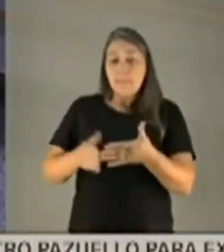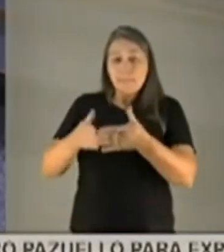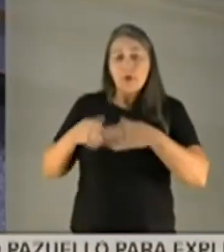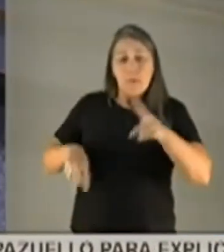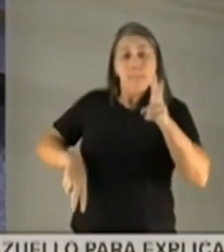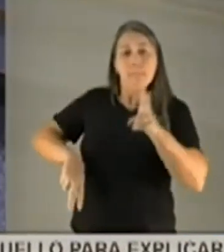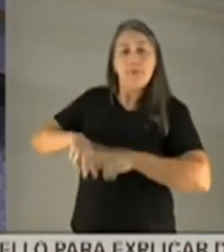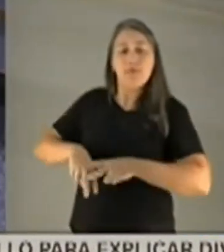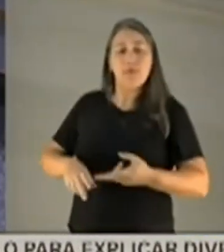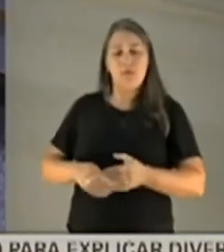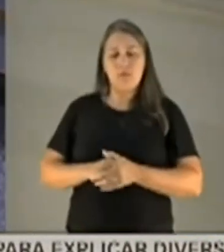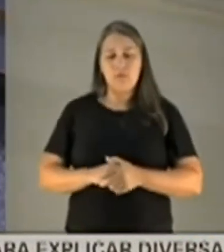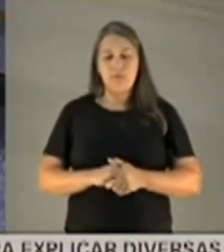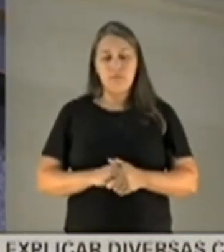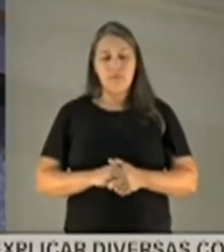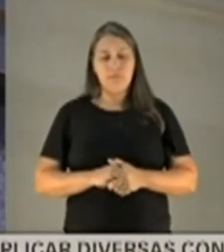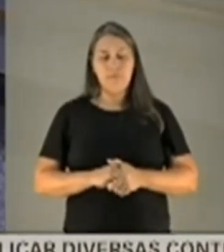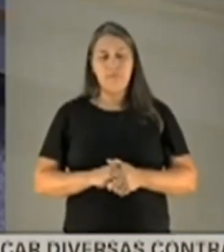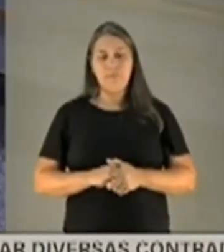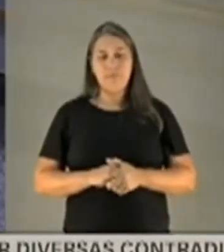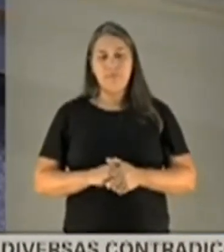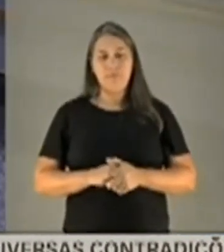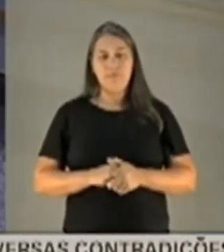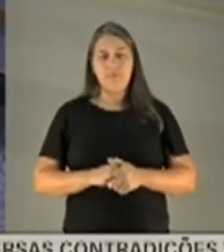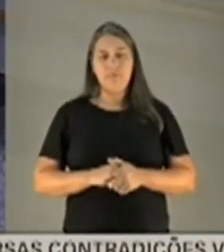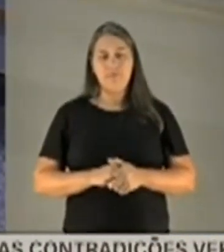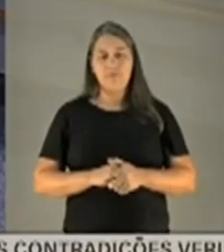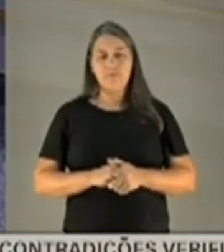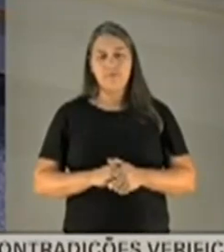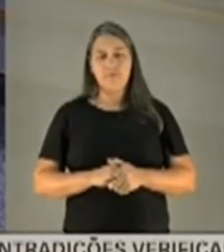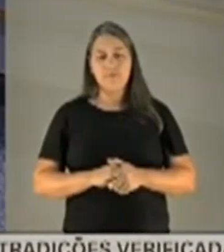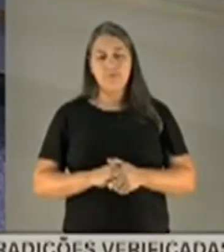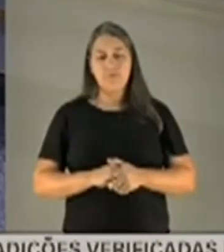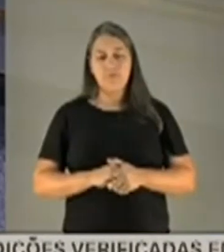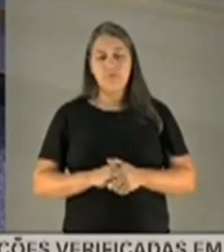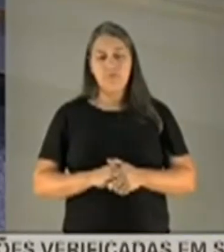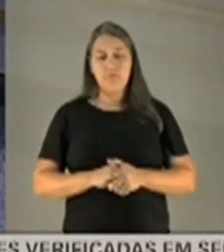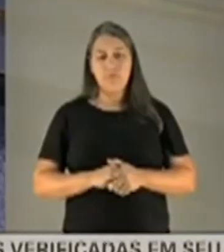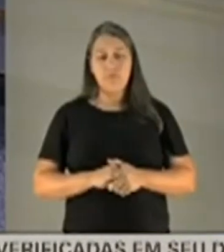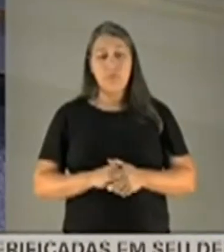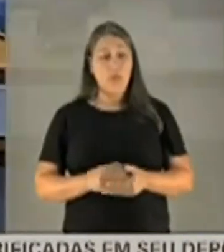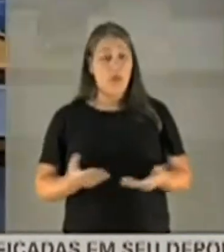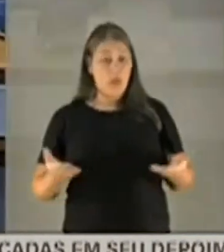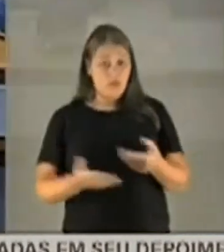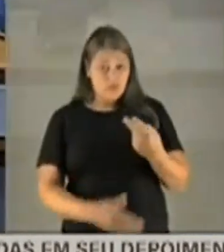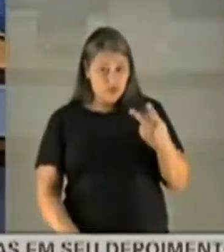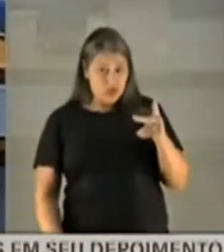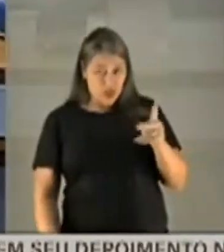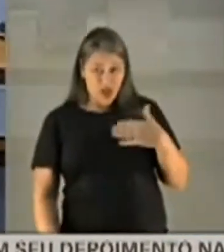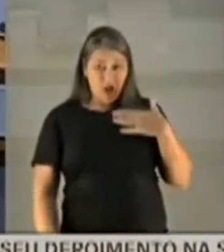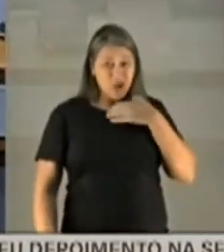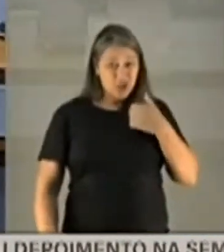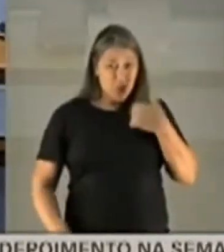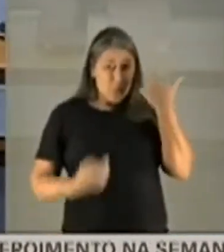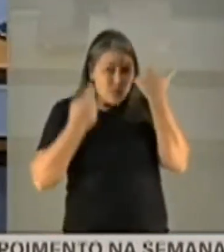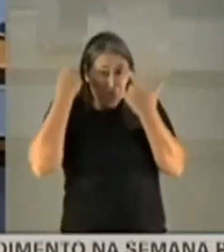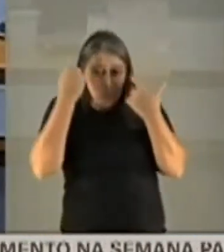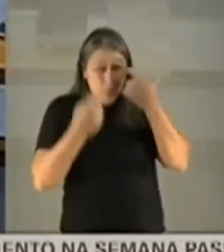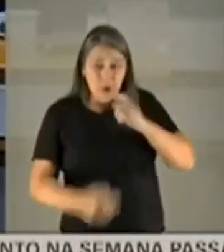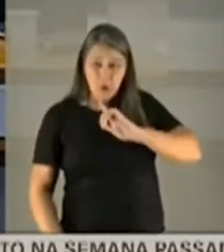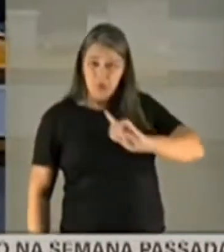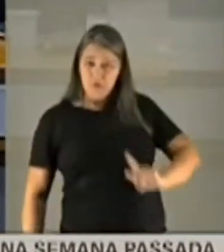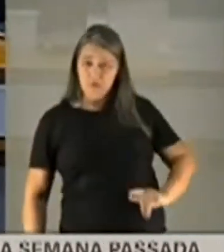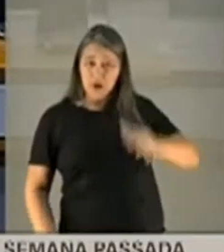Ótimo! O problema dele é teu, não é meu. Então... Tu acha mesmo que eu estou preocupado com o governador do